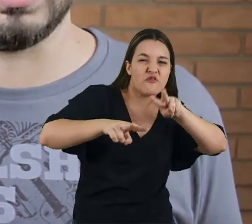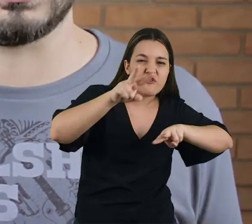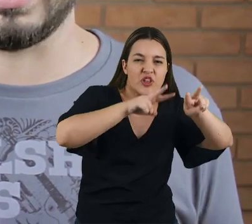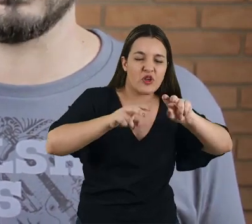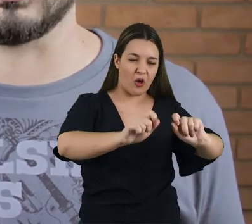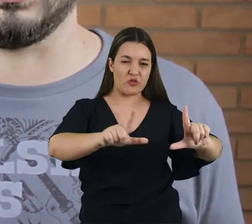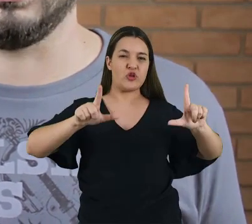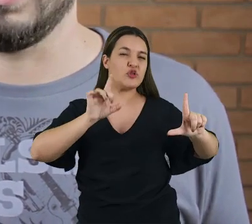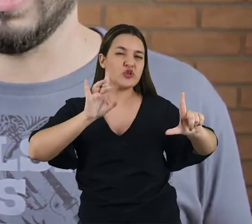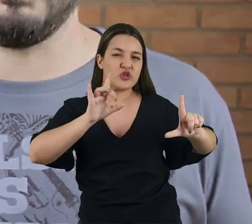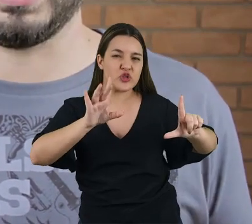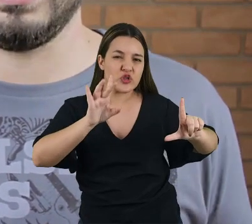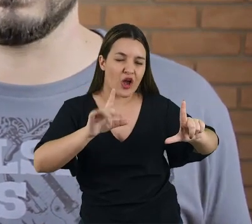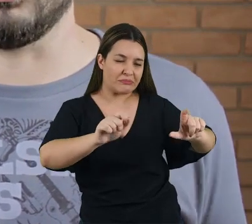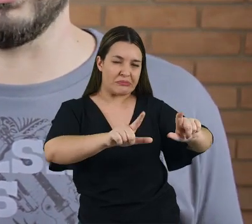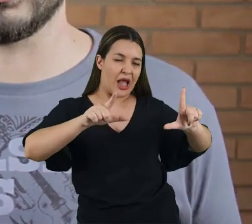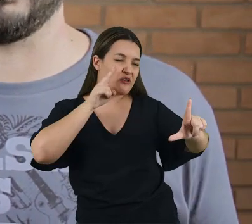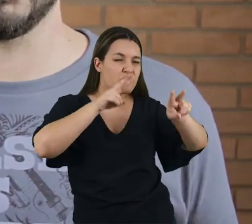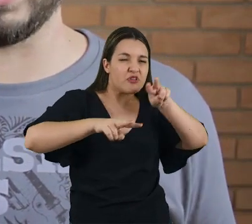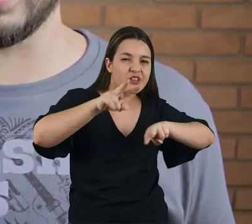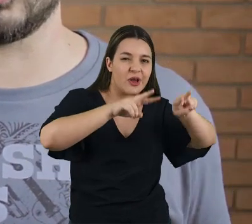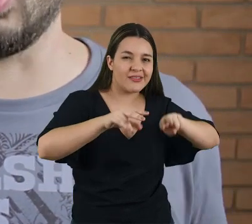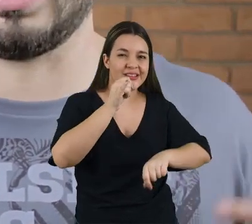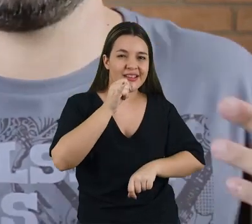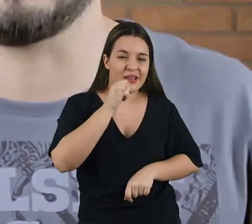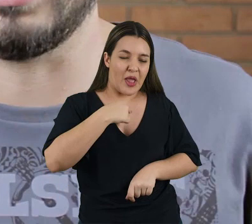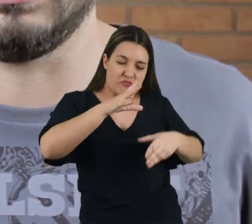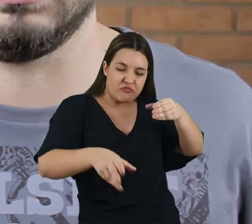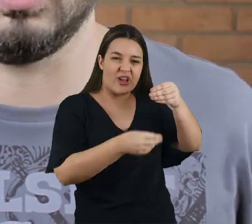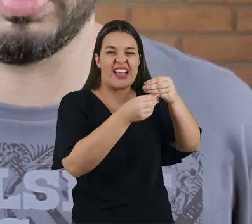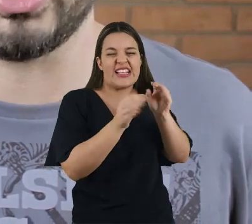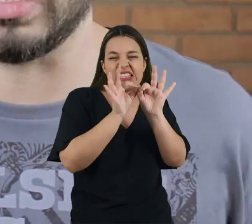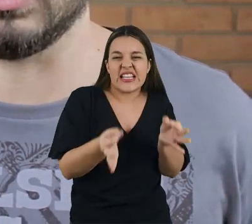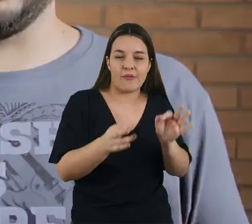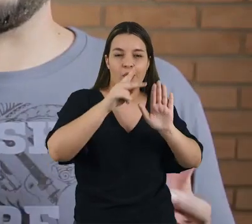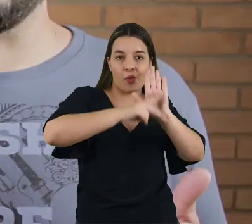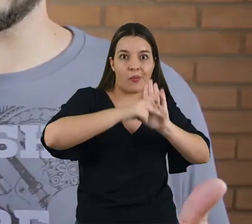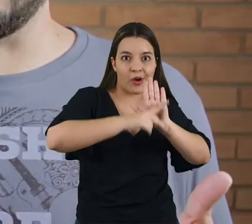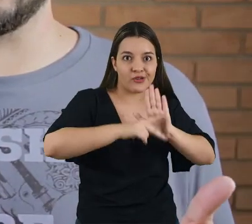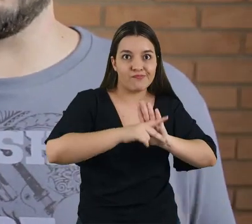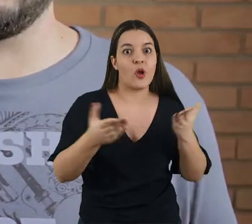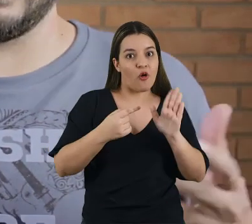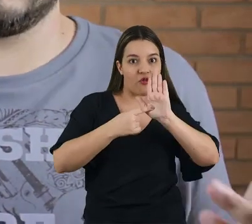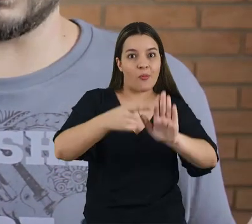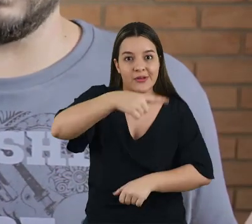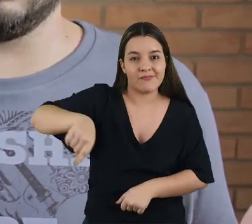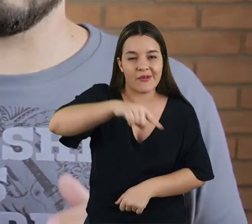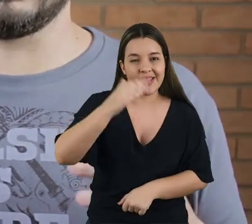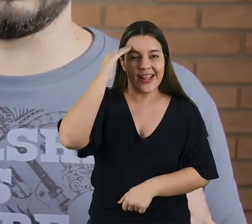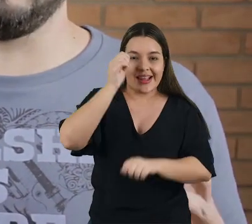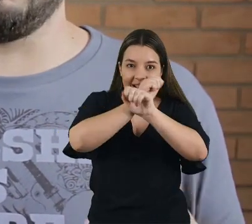coisa, ou que design é só a aparência, ou que você pode pegar e só colocar design em um projeto. A gente vai conversar hoje sobre o que é